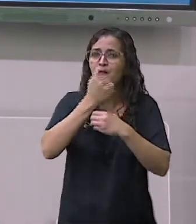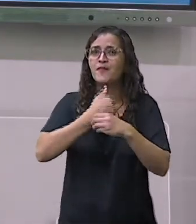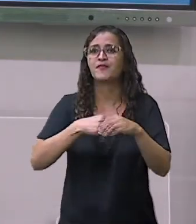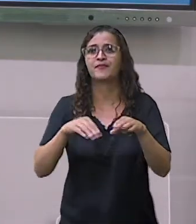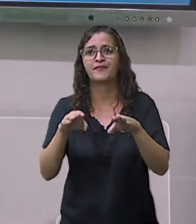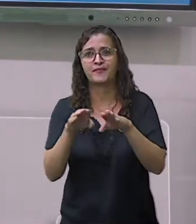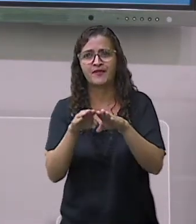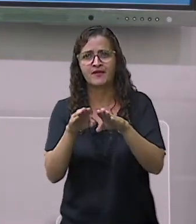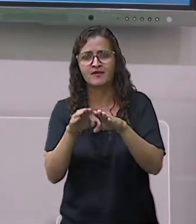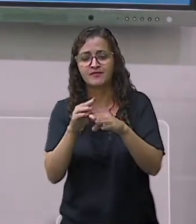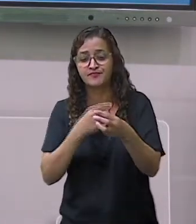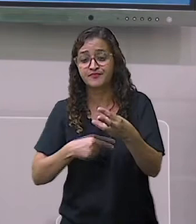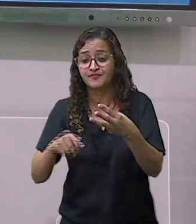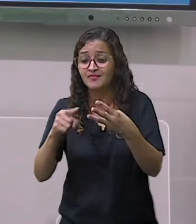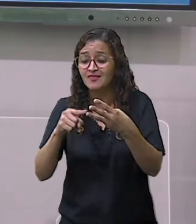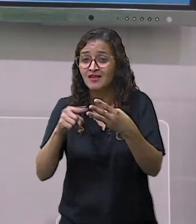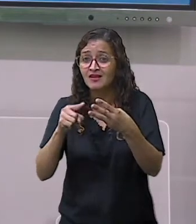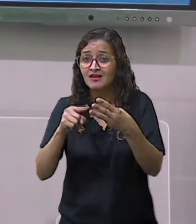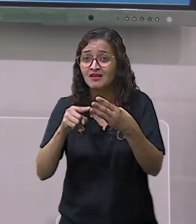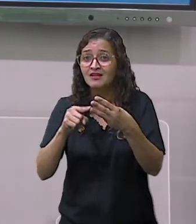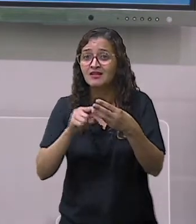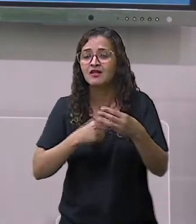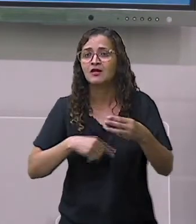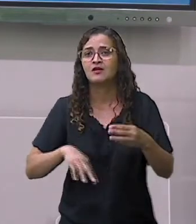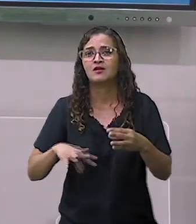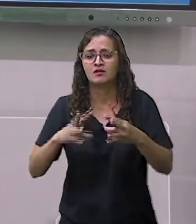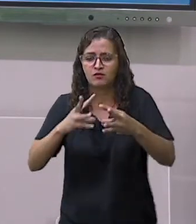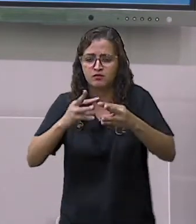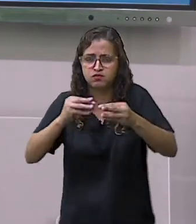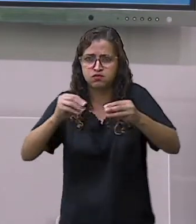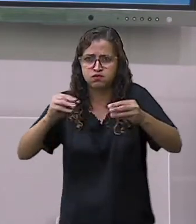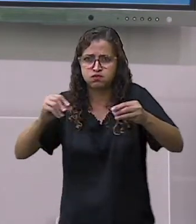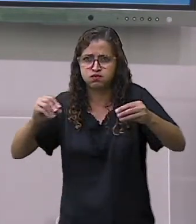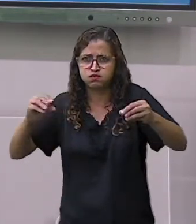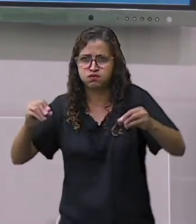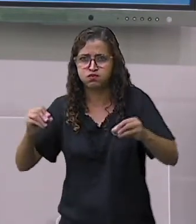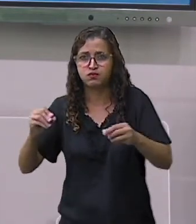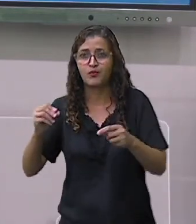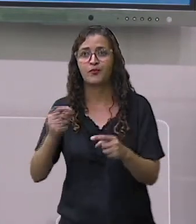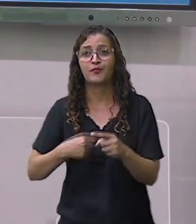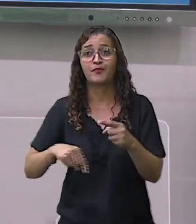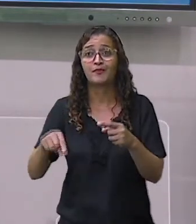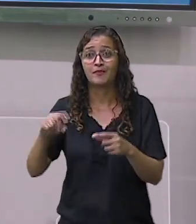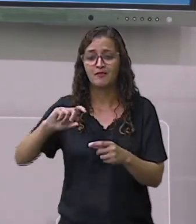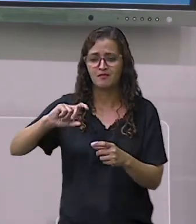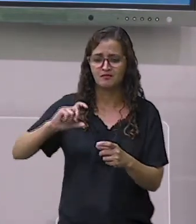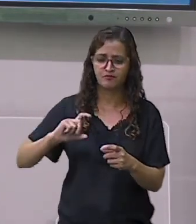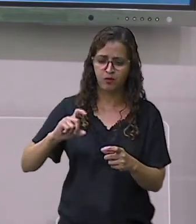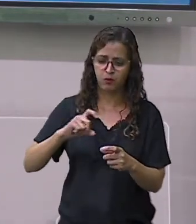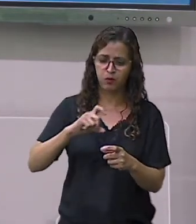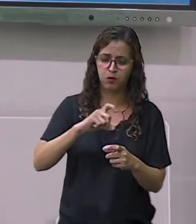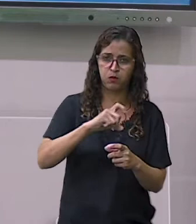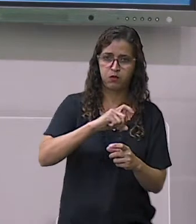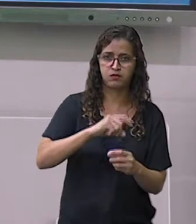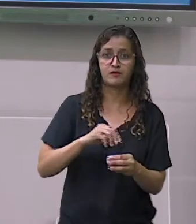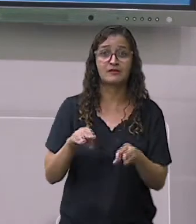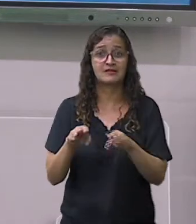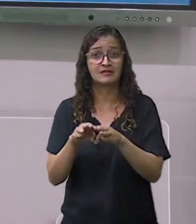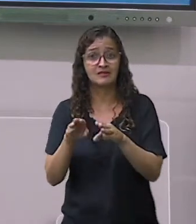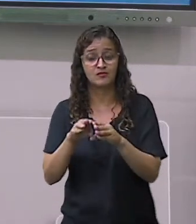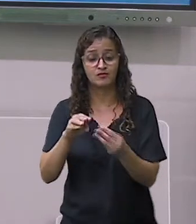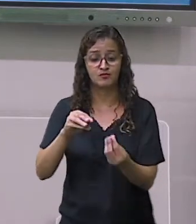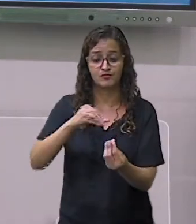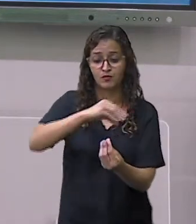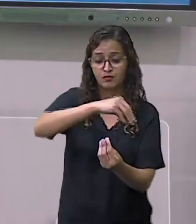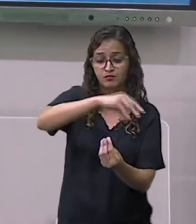nosso foco de hoje, a bactéria e os fungos. E também nós temos, dentro da bactéria